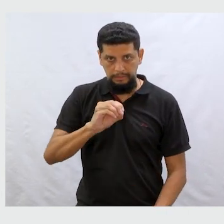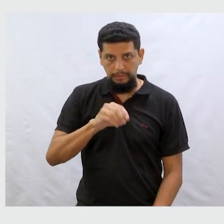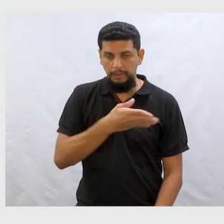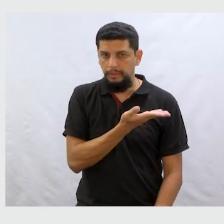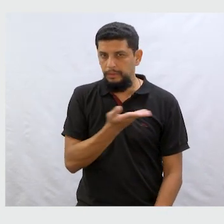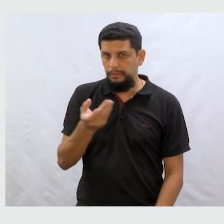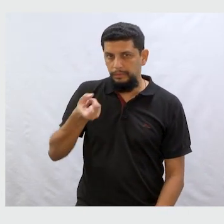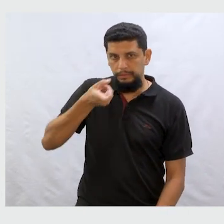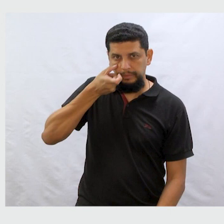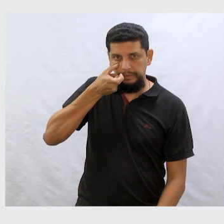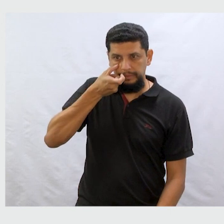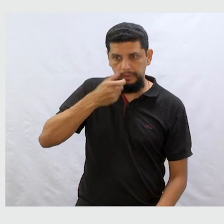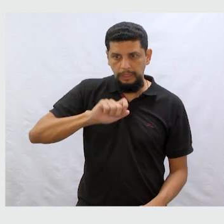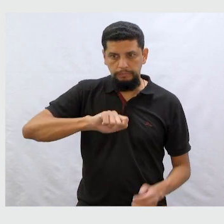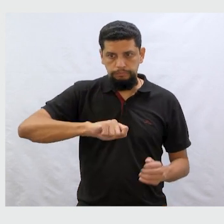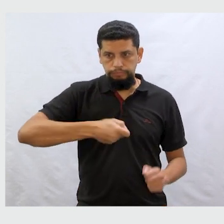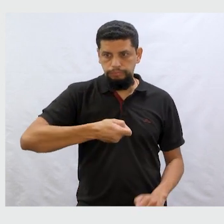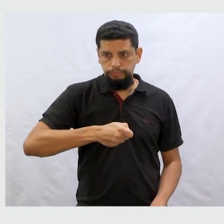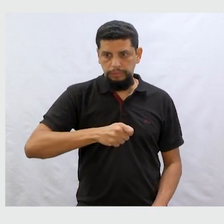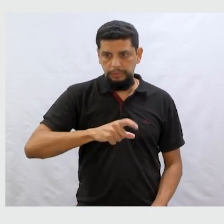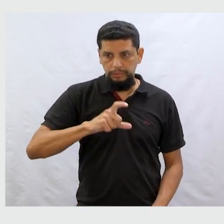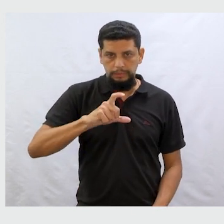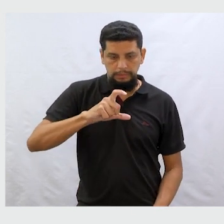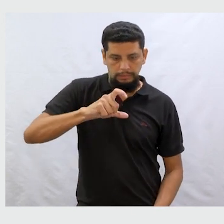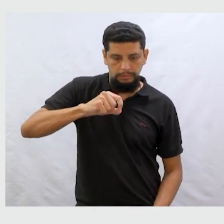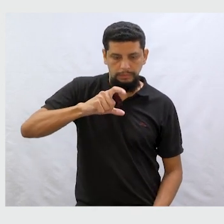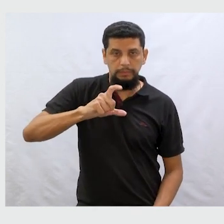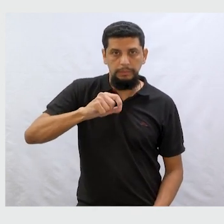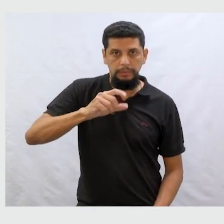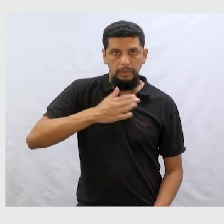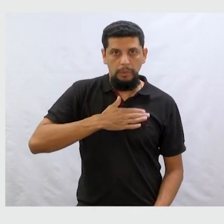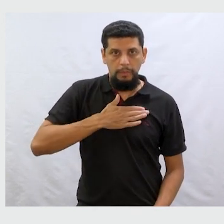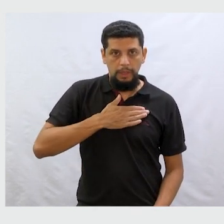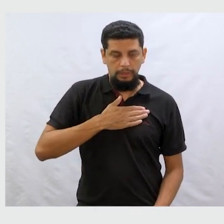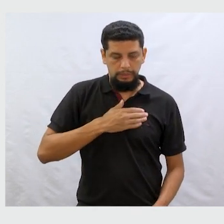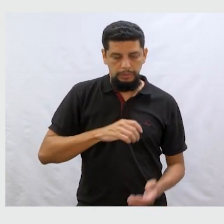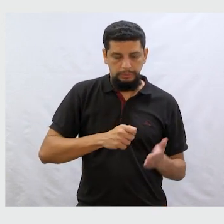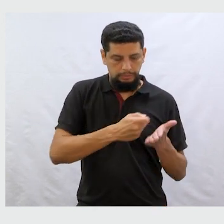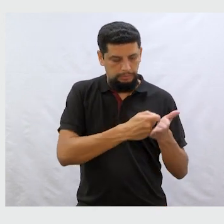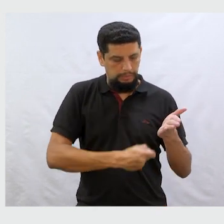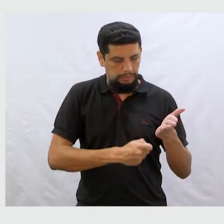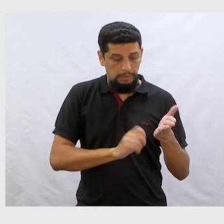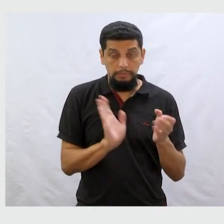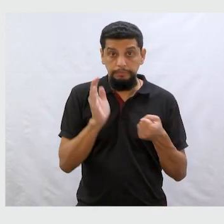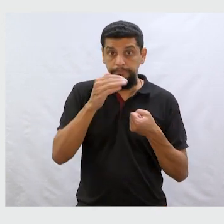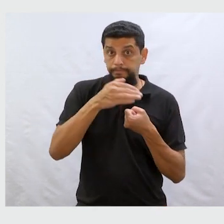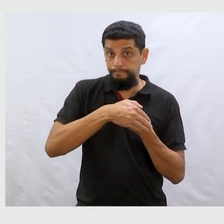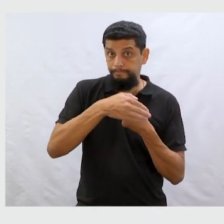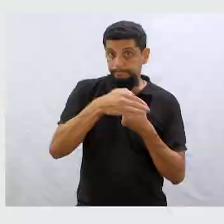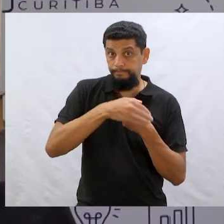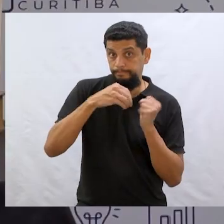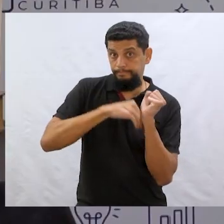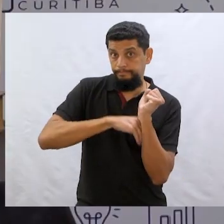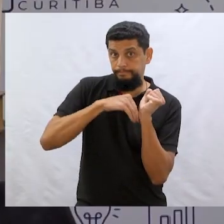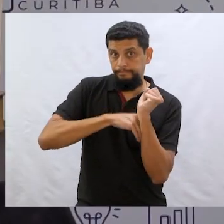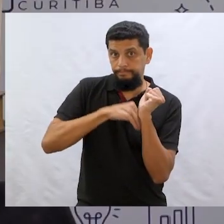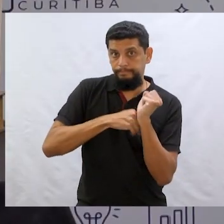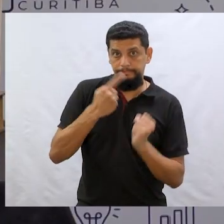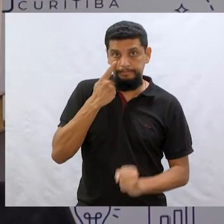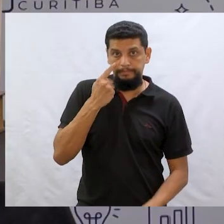E, ah, vocês estão vendo que tem um cadeado. Pois é! Está até escrito meu diário secreto. Olha só, gente! Que